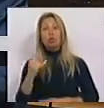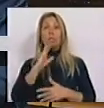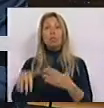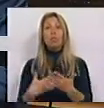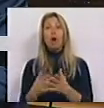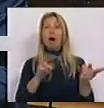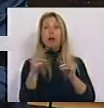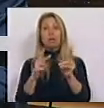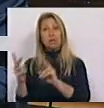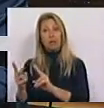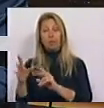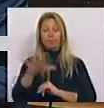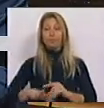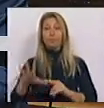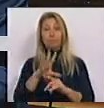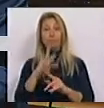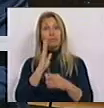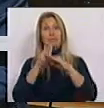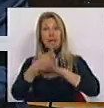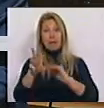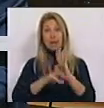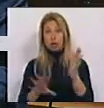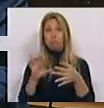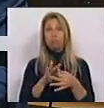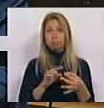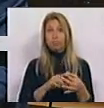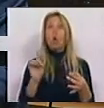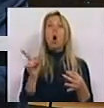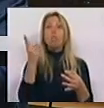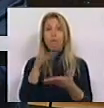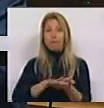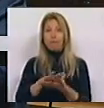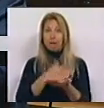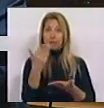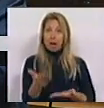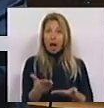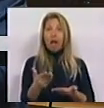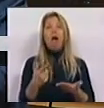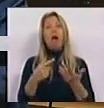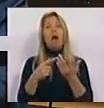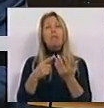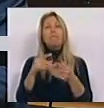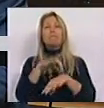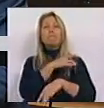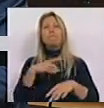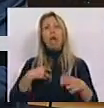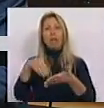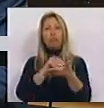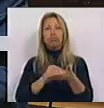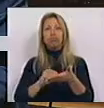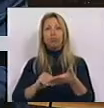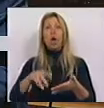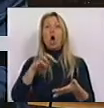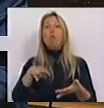nas situações em que o acesso ao presente regime vier a sustentar-se num atestado médico multiuso com